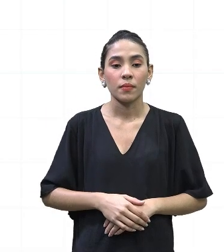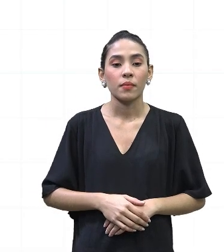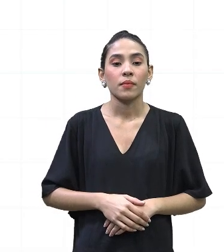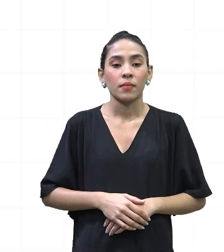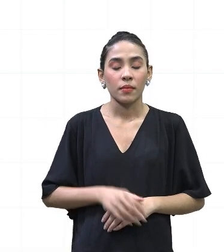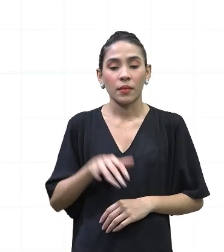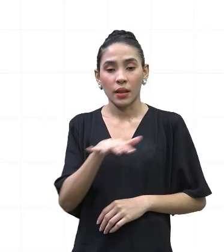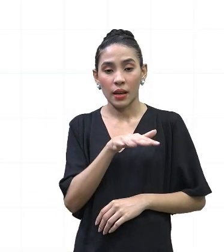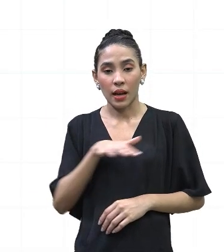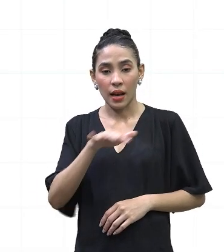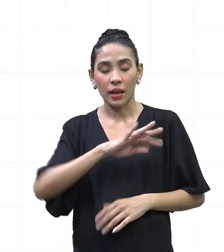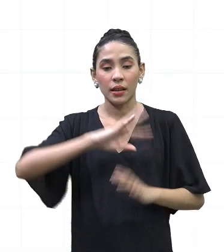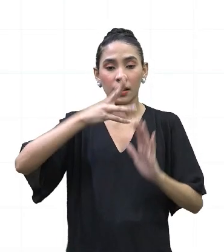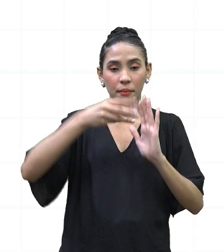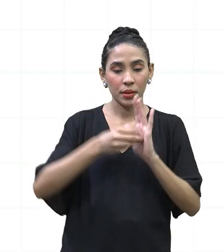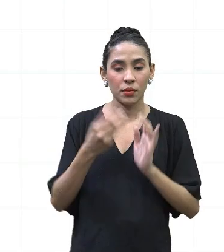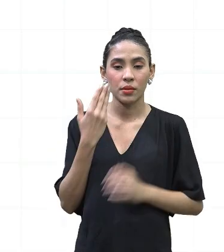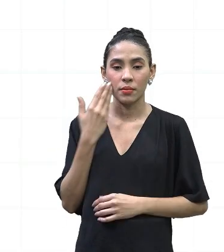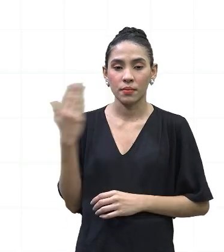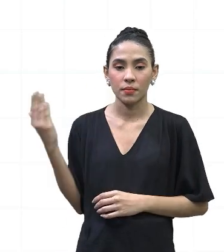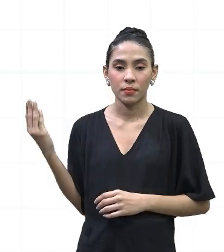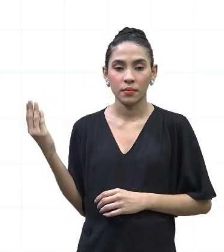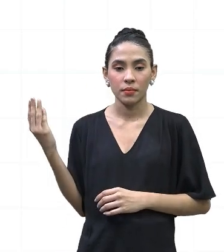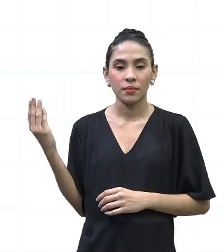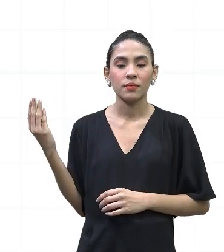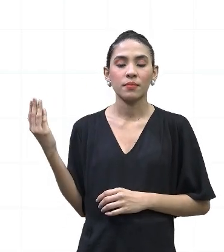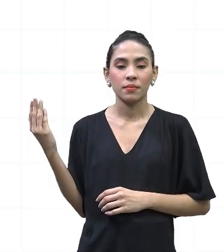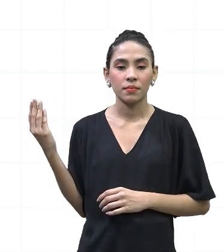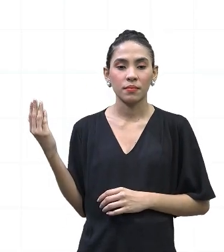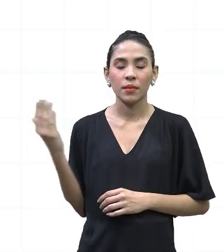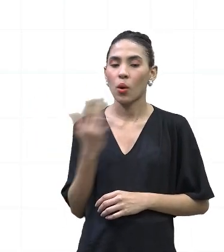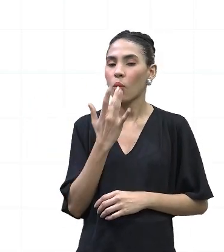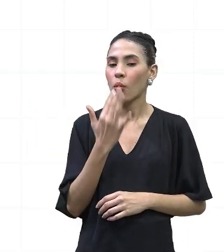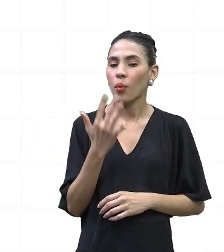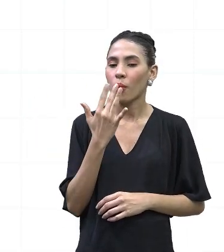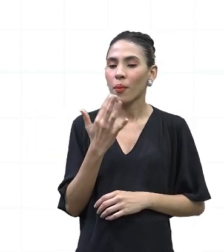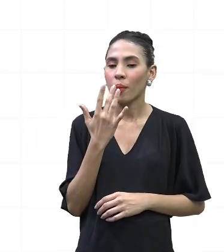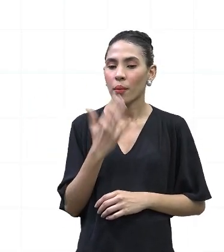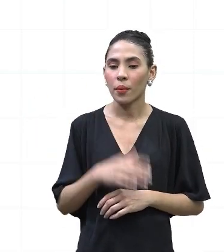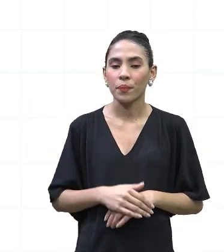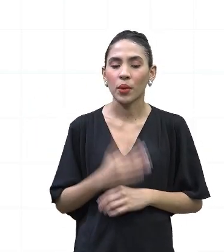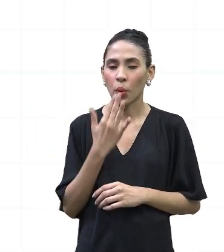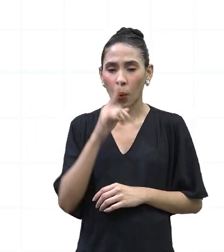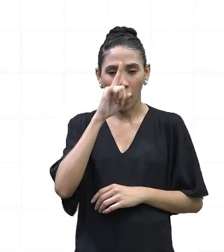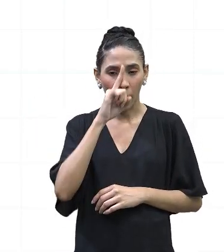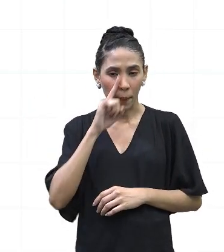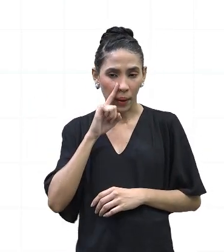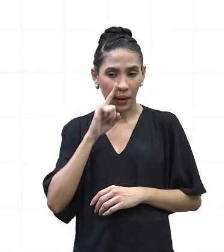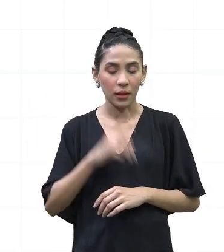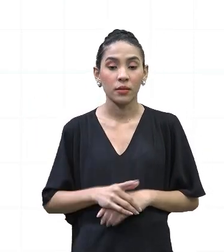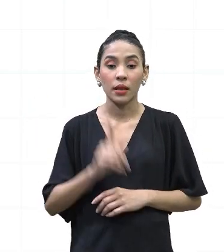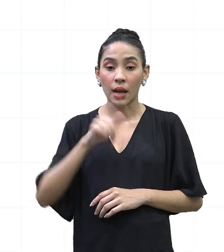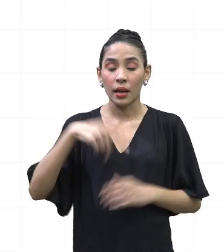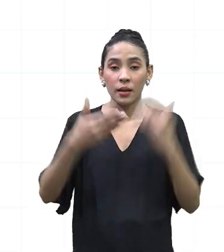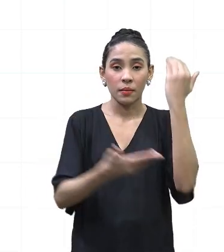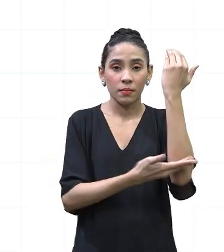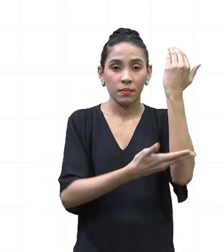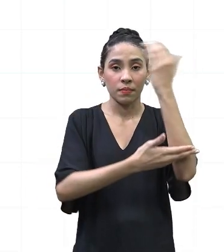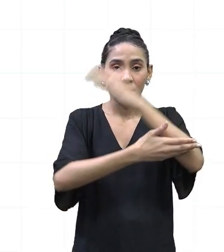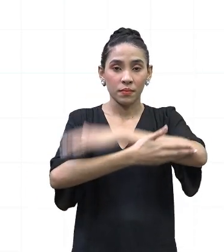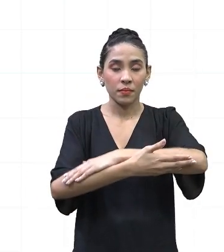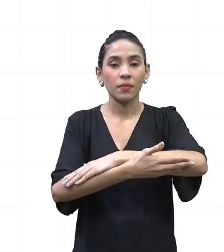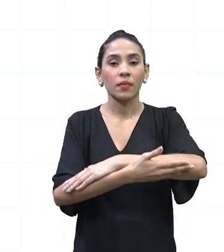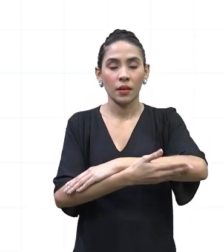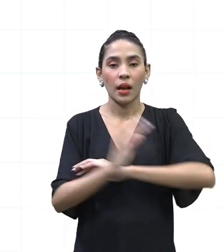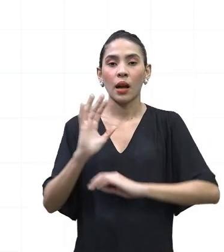a área da Amazônia, essa grande mancha em amarelo é o desmatamento que aconteceu até